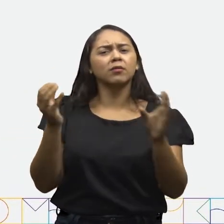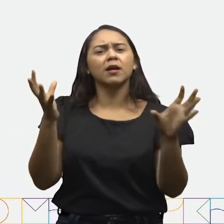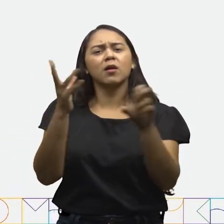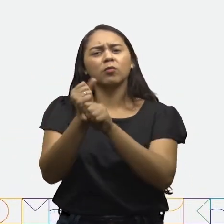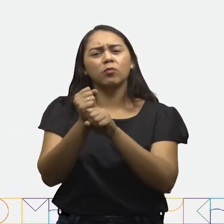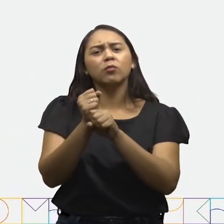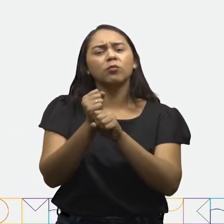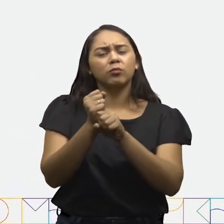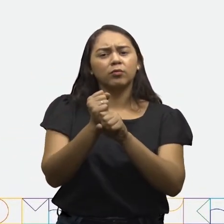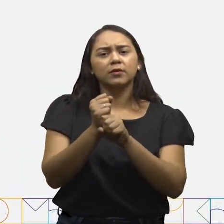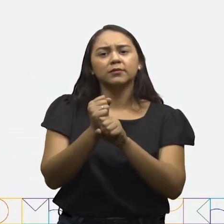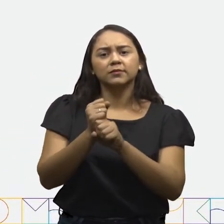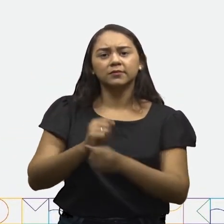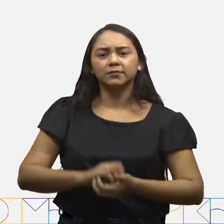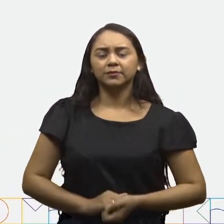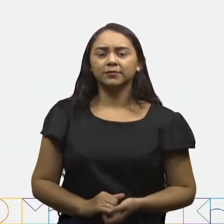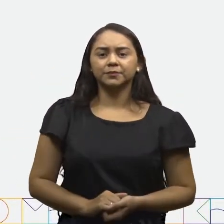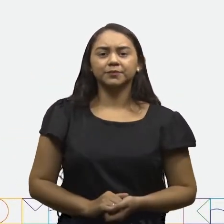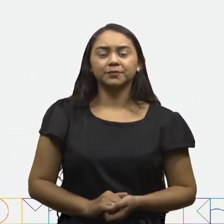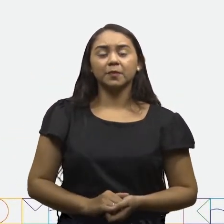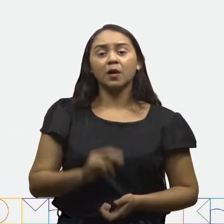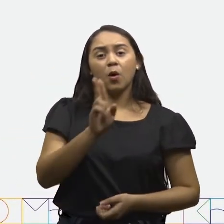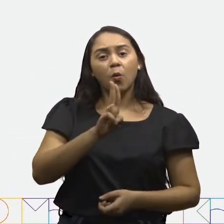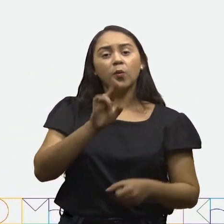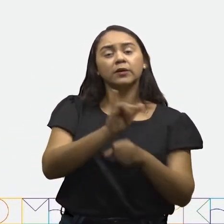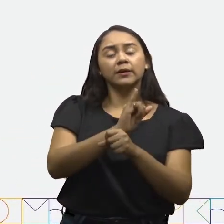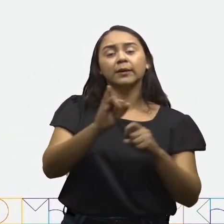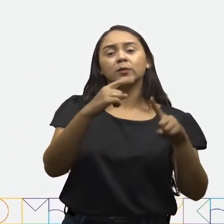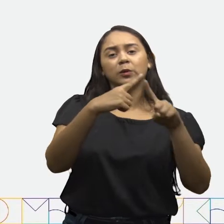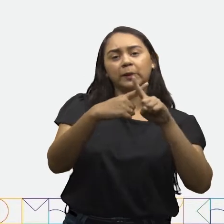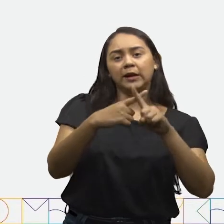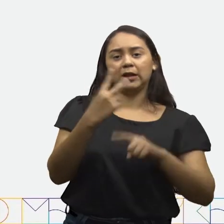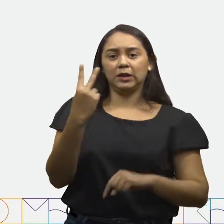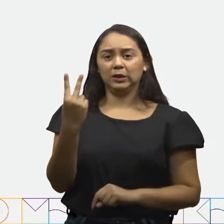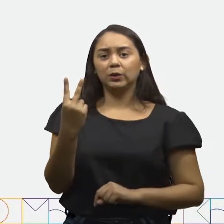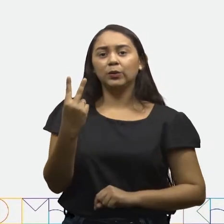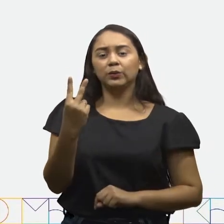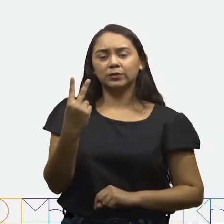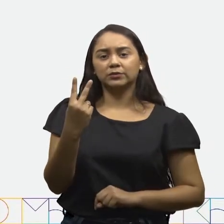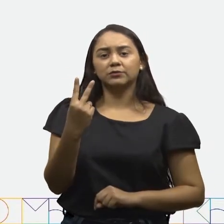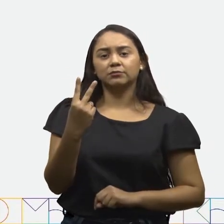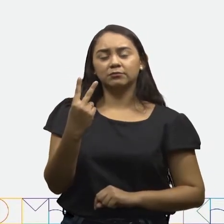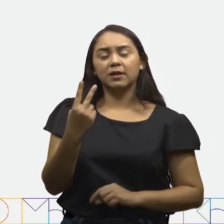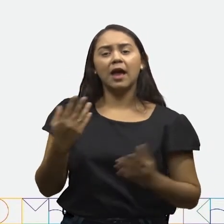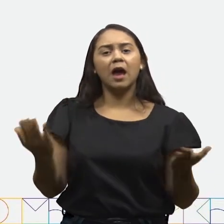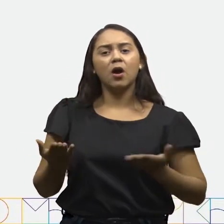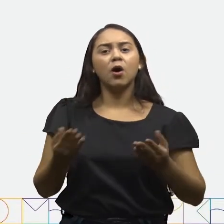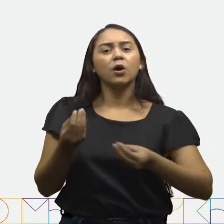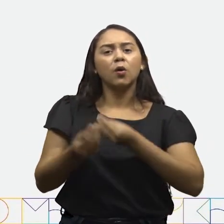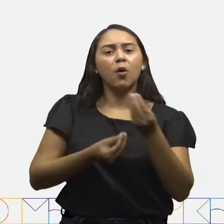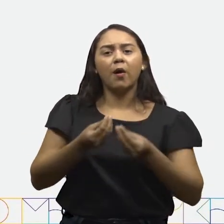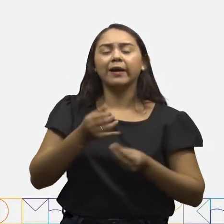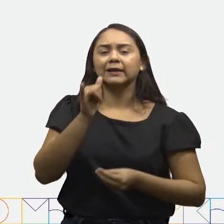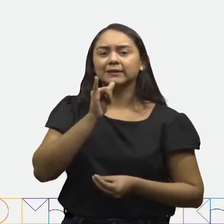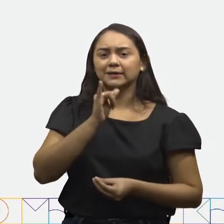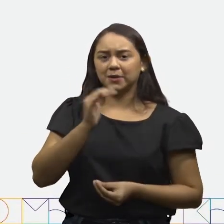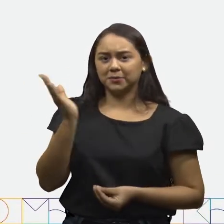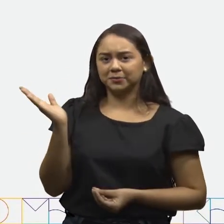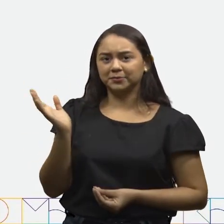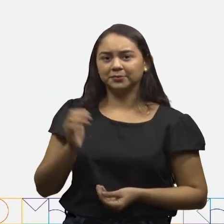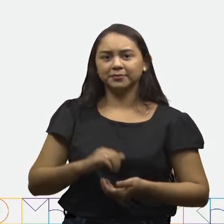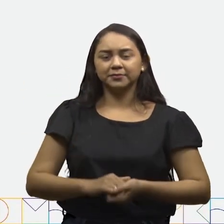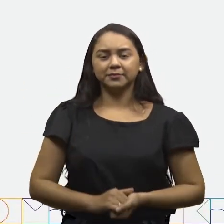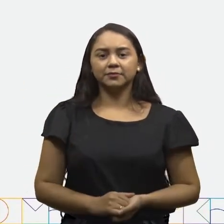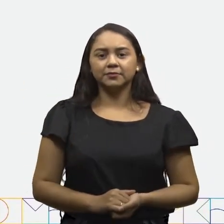representar esse valor multiplicando por 2. Podemos, assim, armar essa